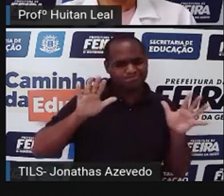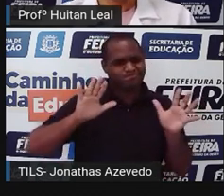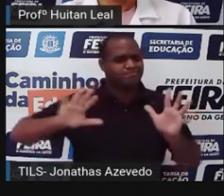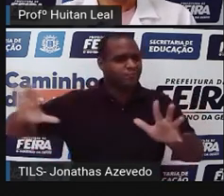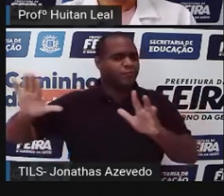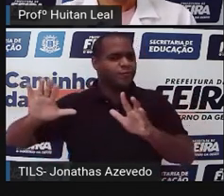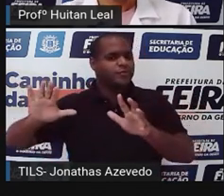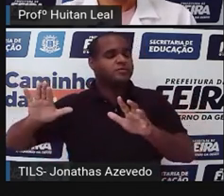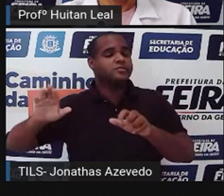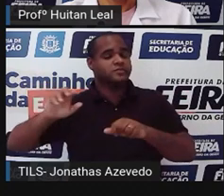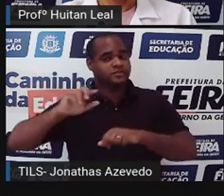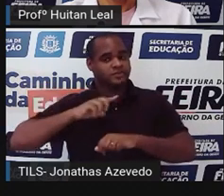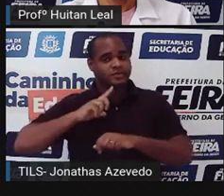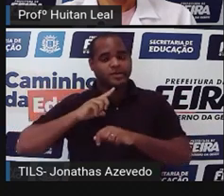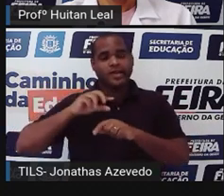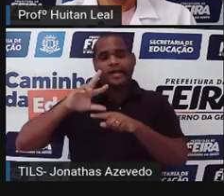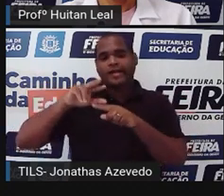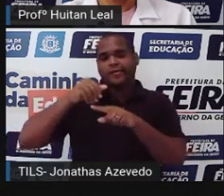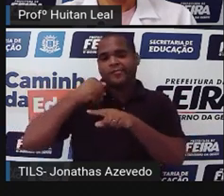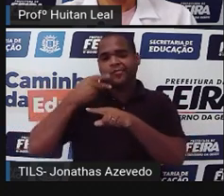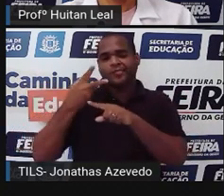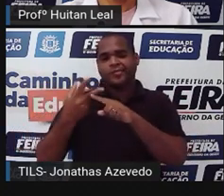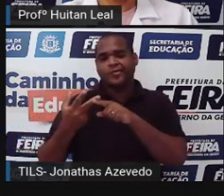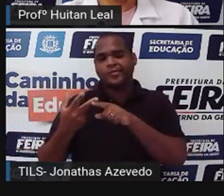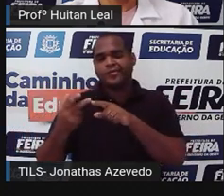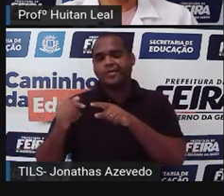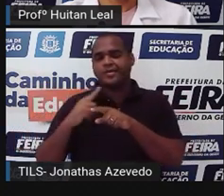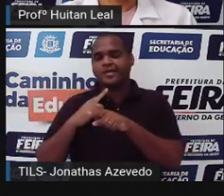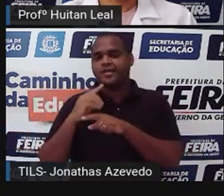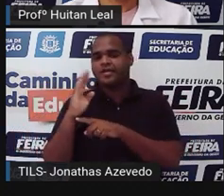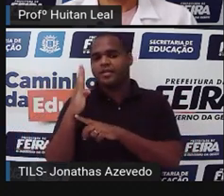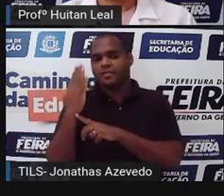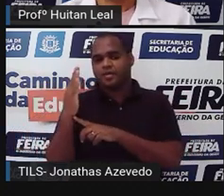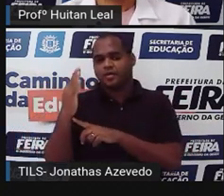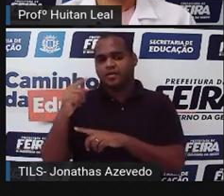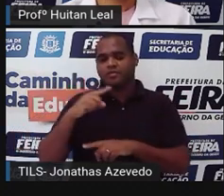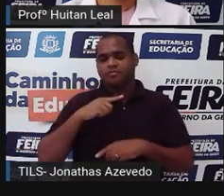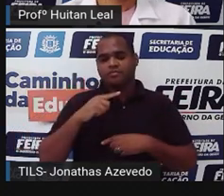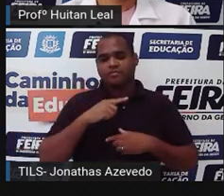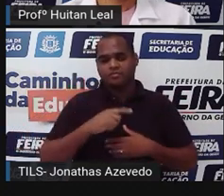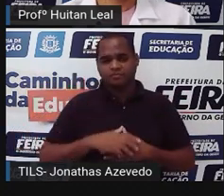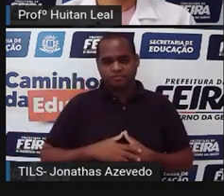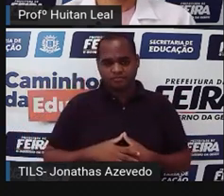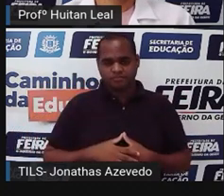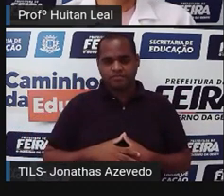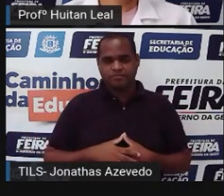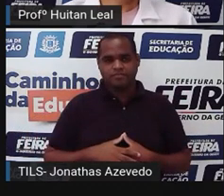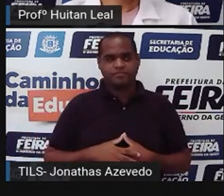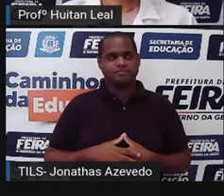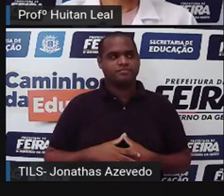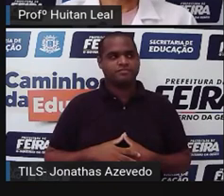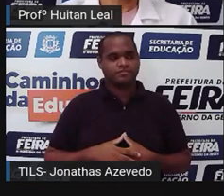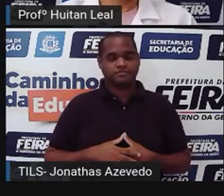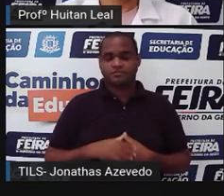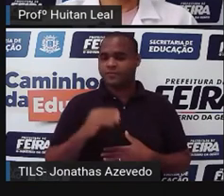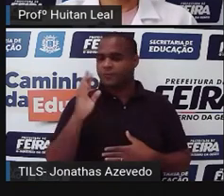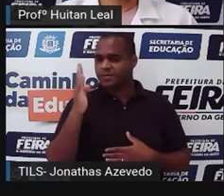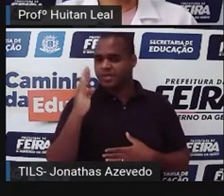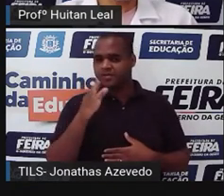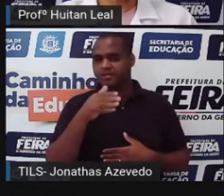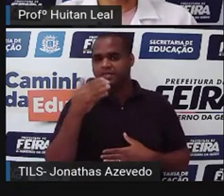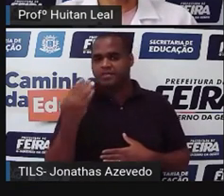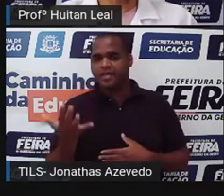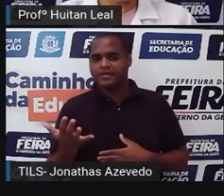que tropeçou, derrubando o espelho. Se derrubou o espelho, o é que vai acontecer?